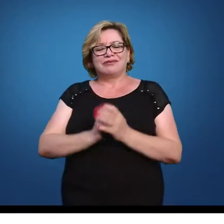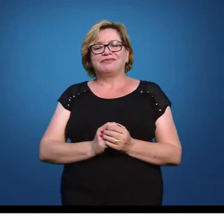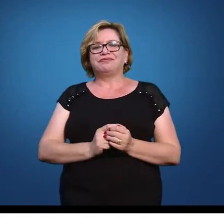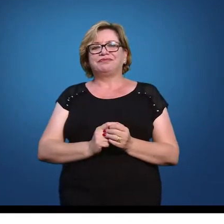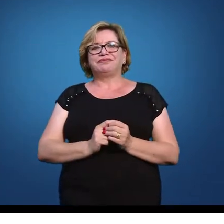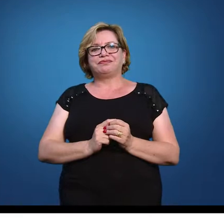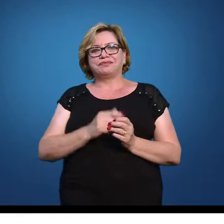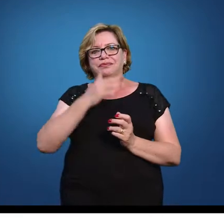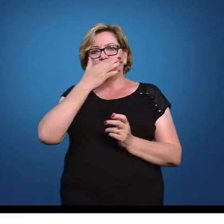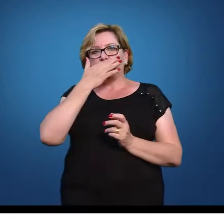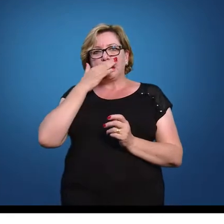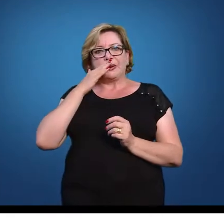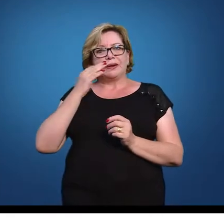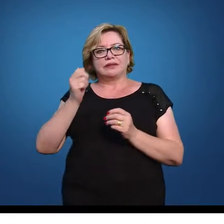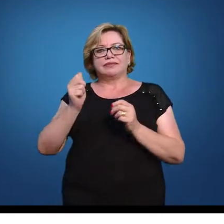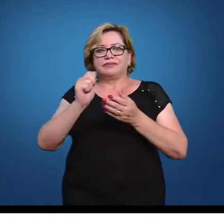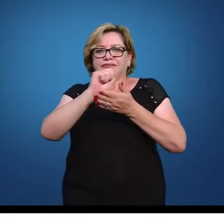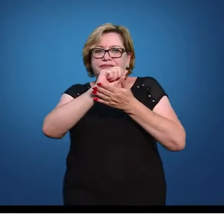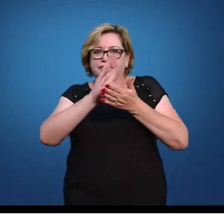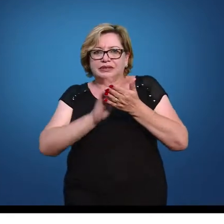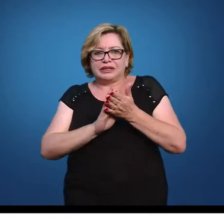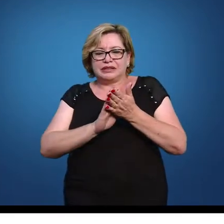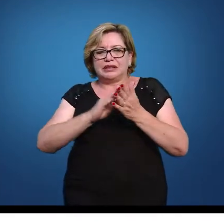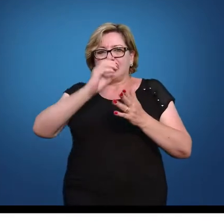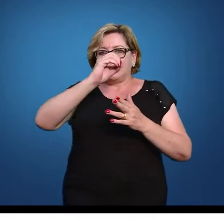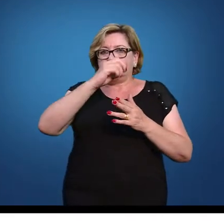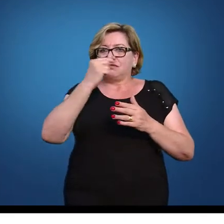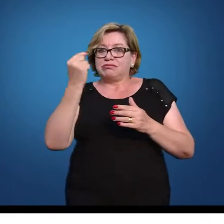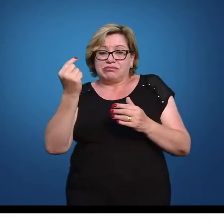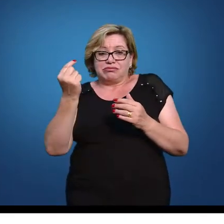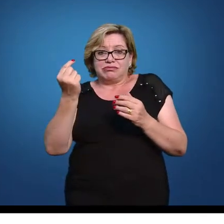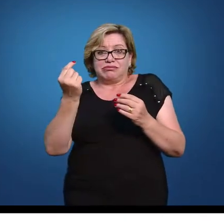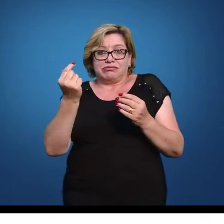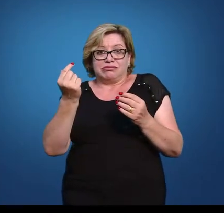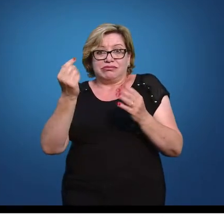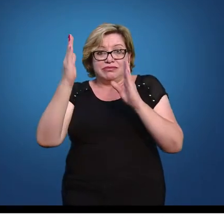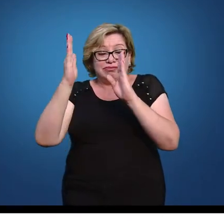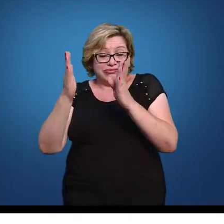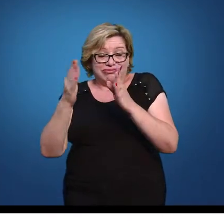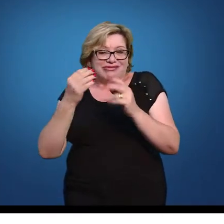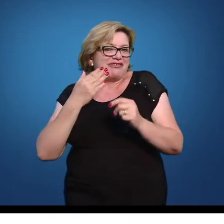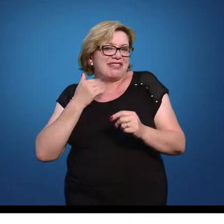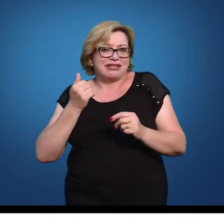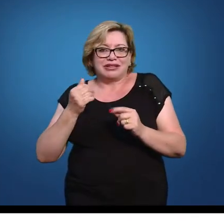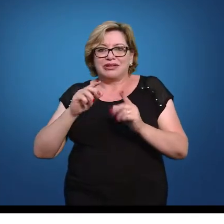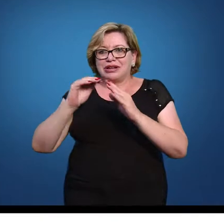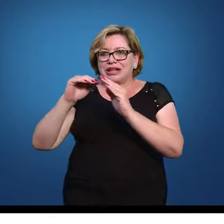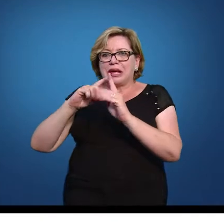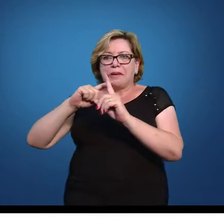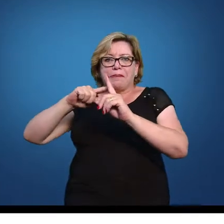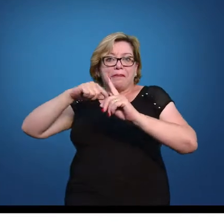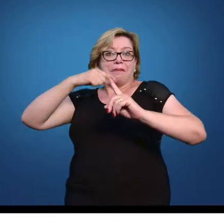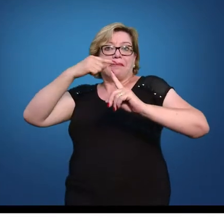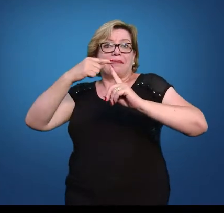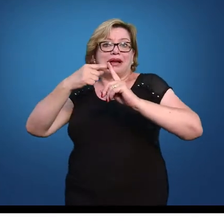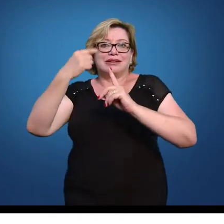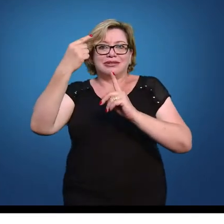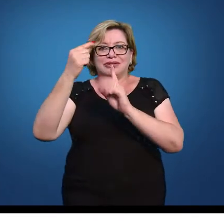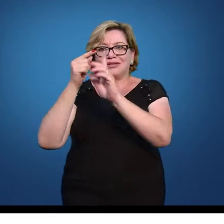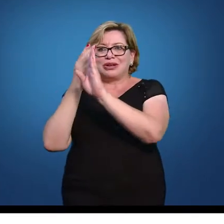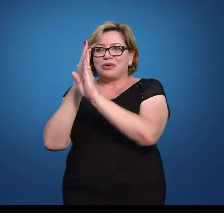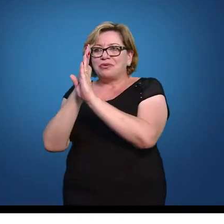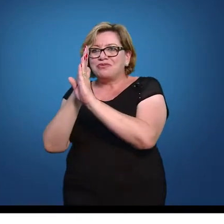Então, esse exercício era entre 0 e 1, você foi no 1. Esse aqui é a direita no 1, superior a 1, você também vai no 1.